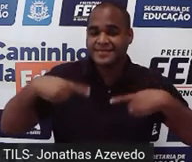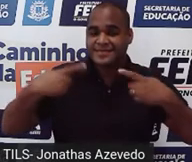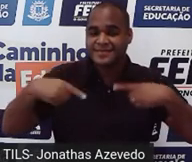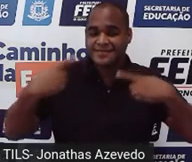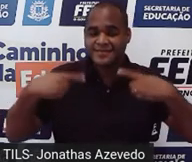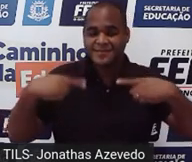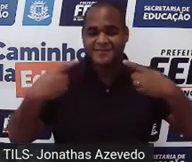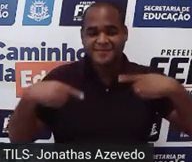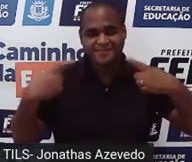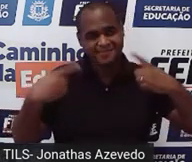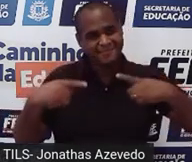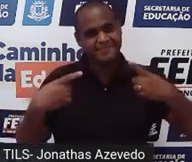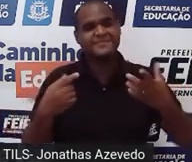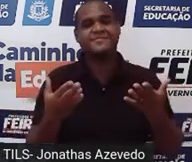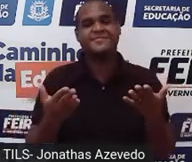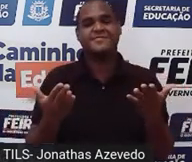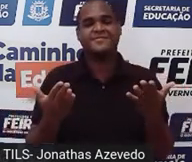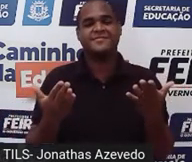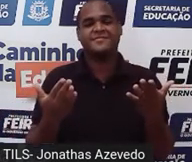suspense.